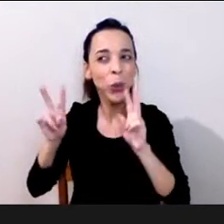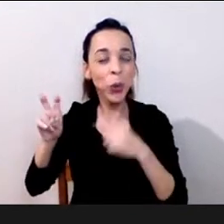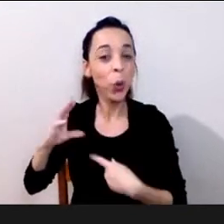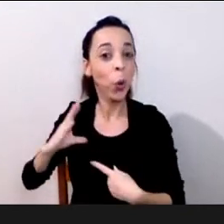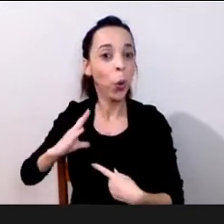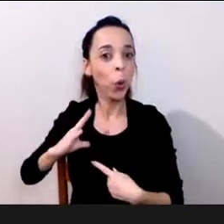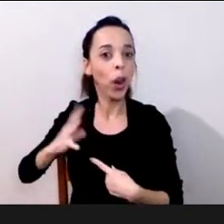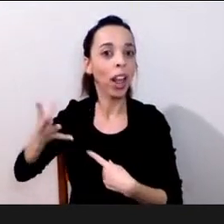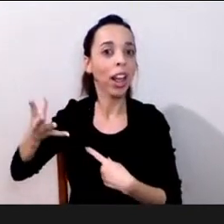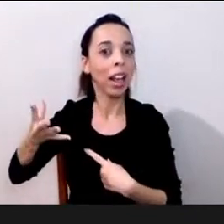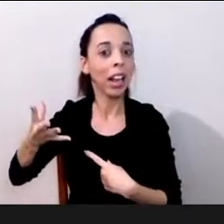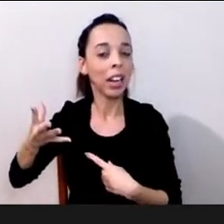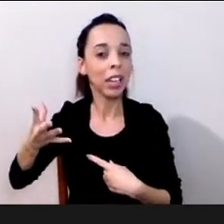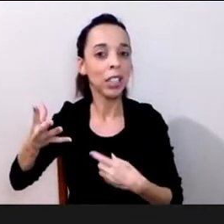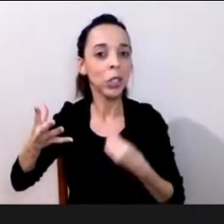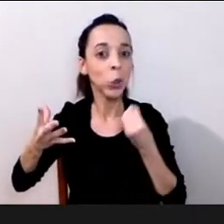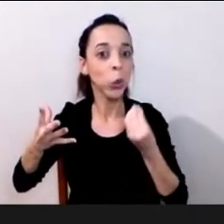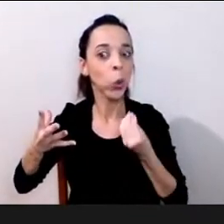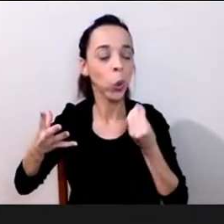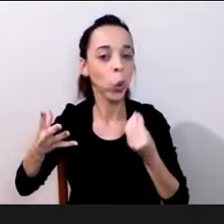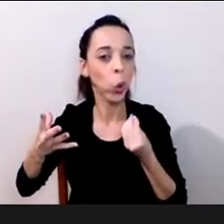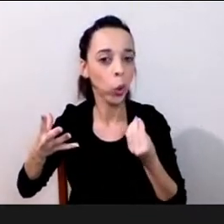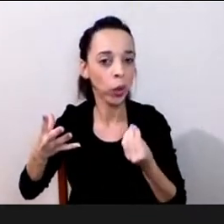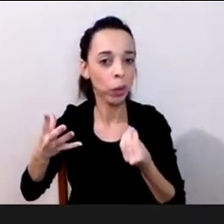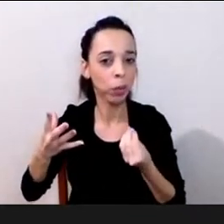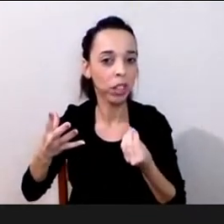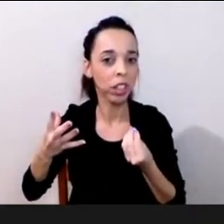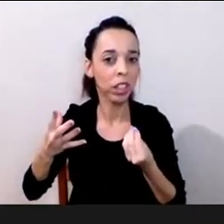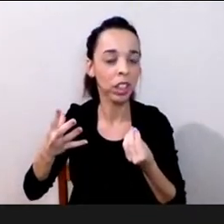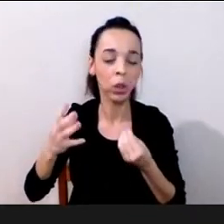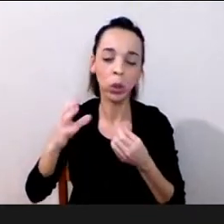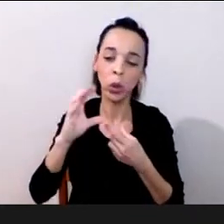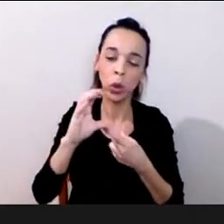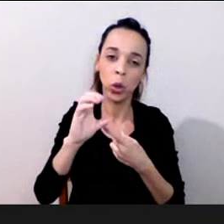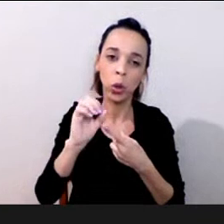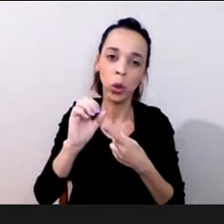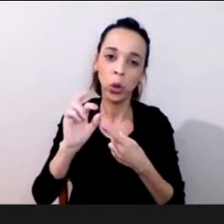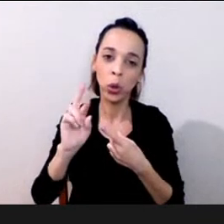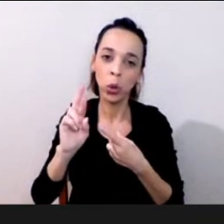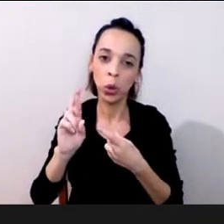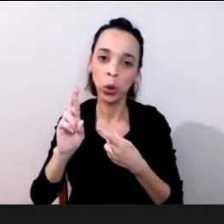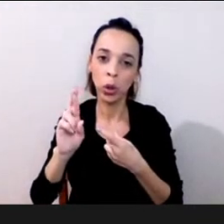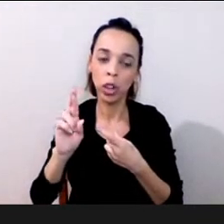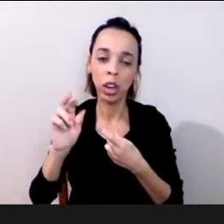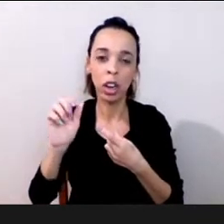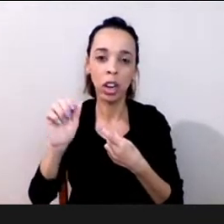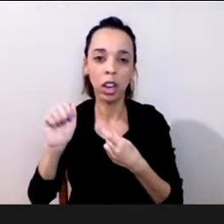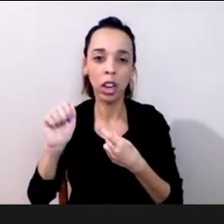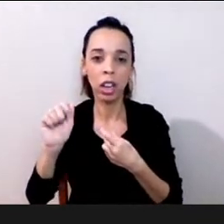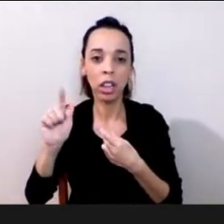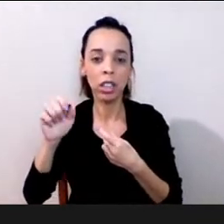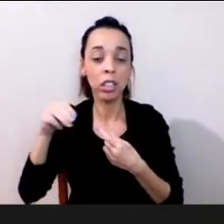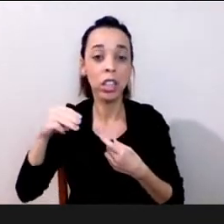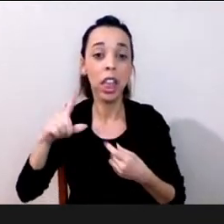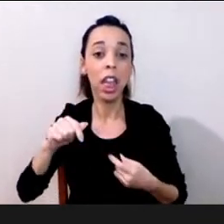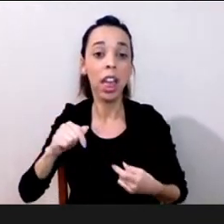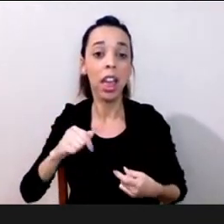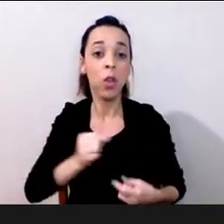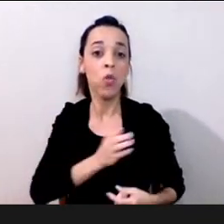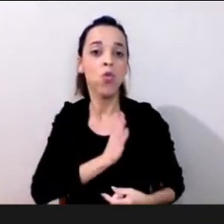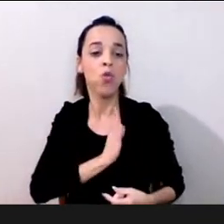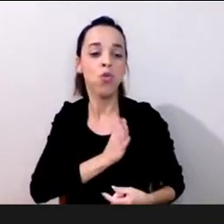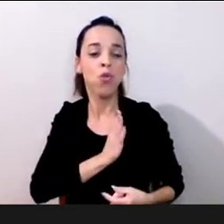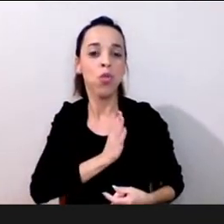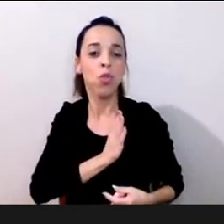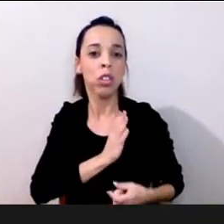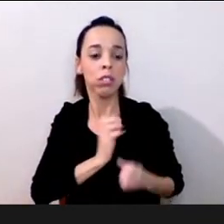palavra que é o coragem que é o agir com o coração e acho que o agir com o coração está justamente nisso da gente colocar